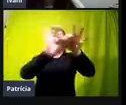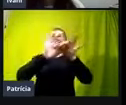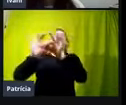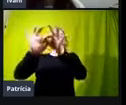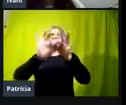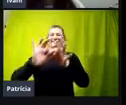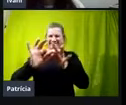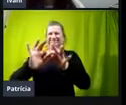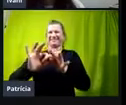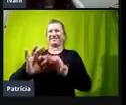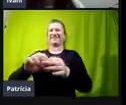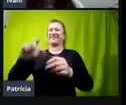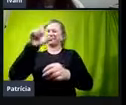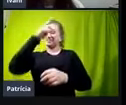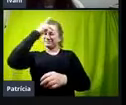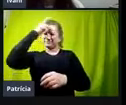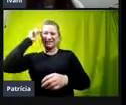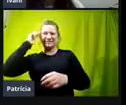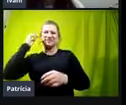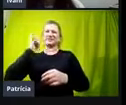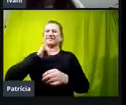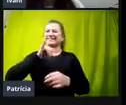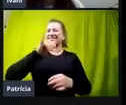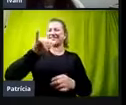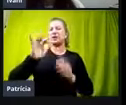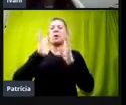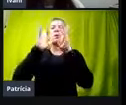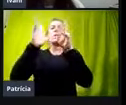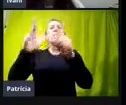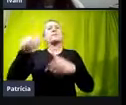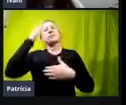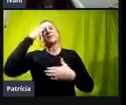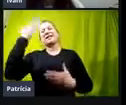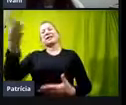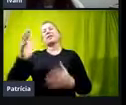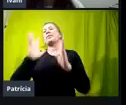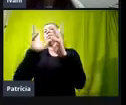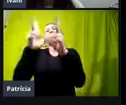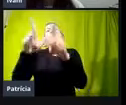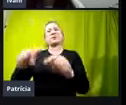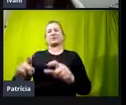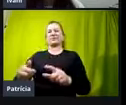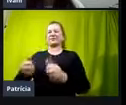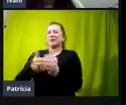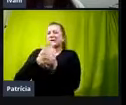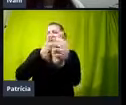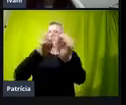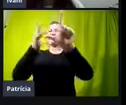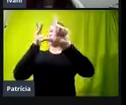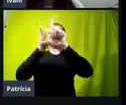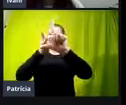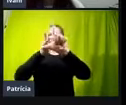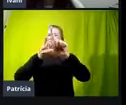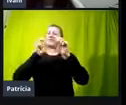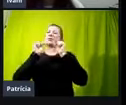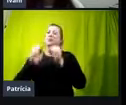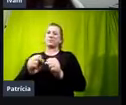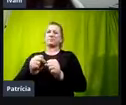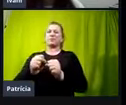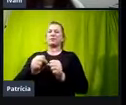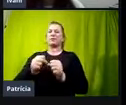comentando aqui também. E obrigada a todos, né, que acompanharam essa live, a gente espera que vocês possam também levar esse